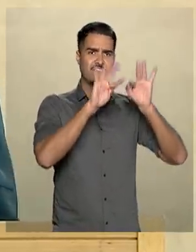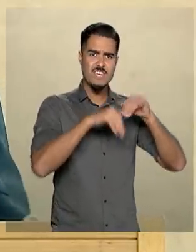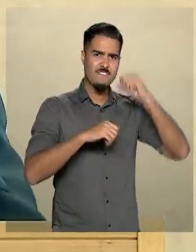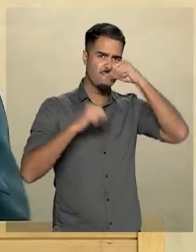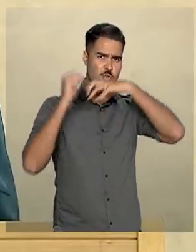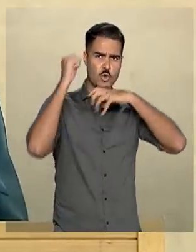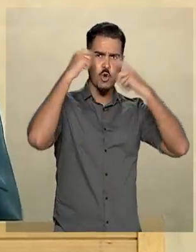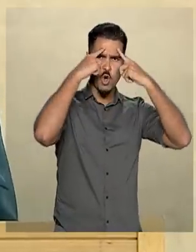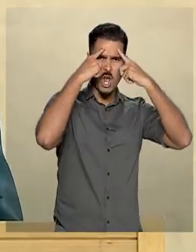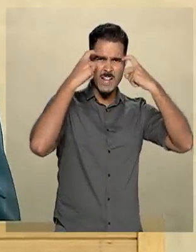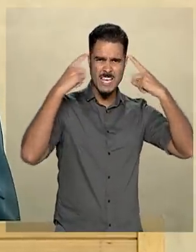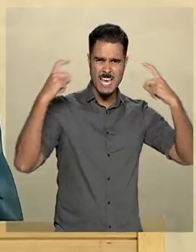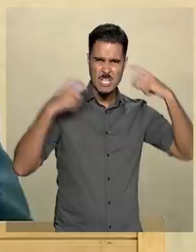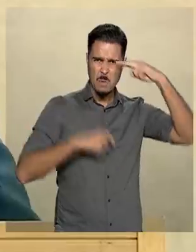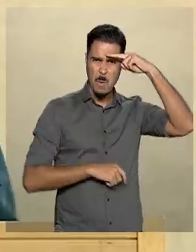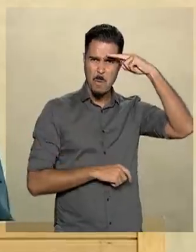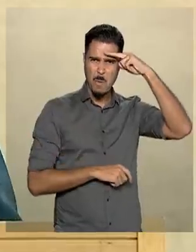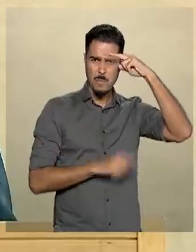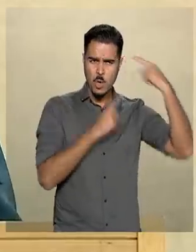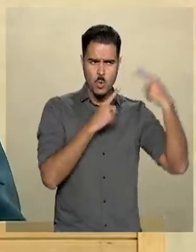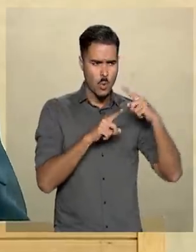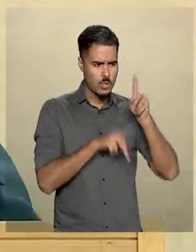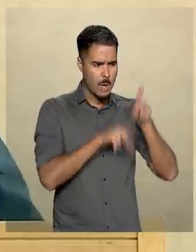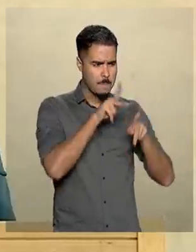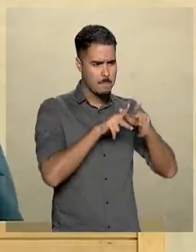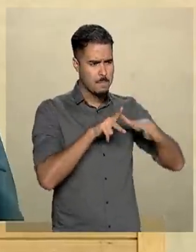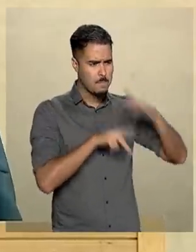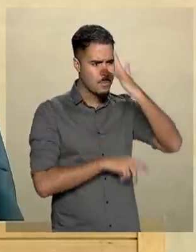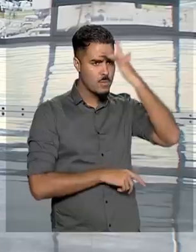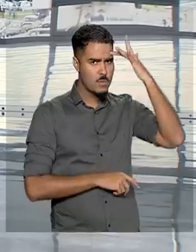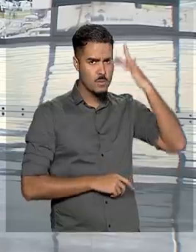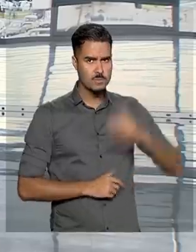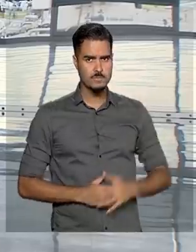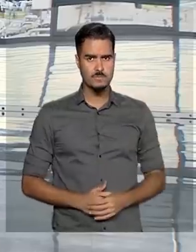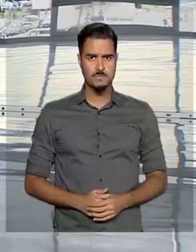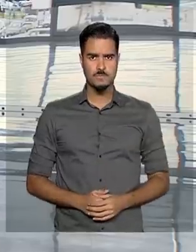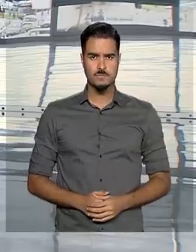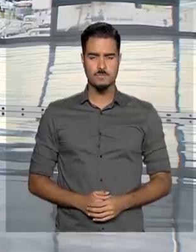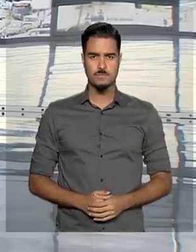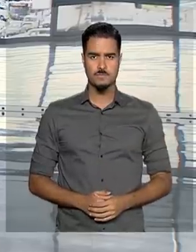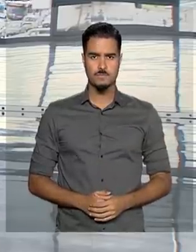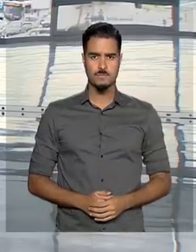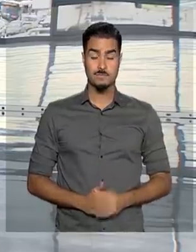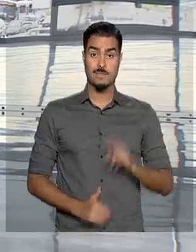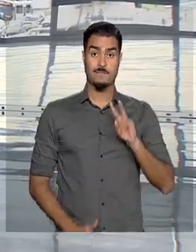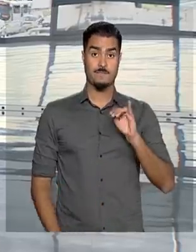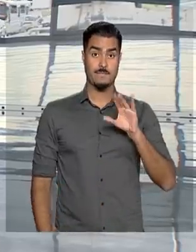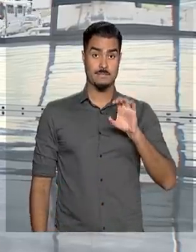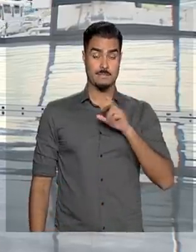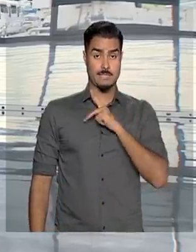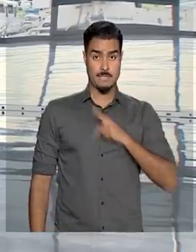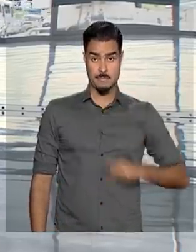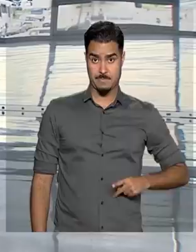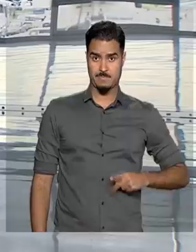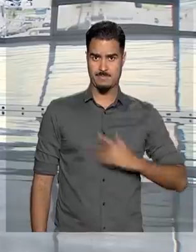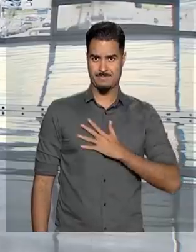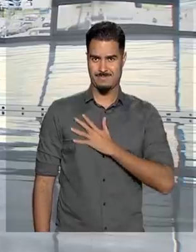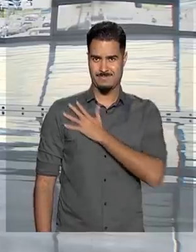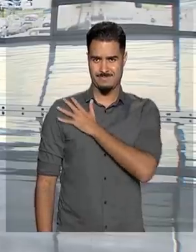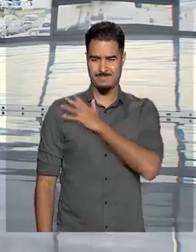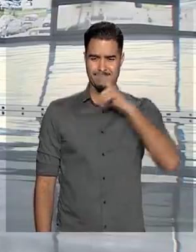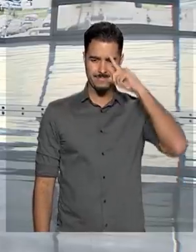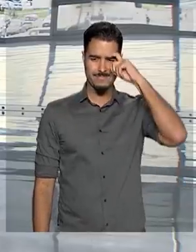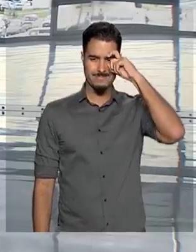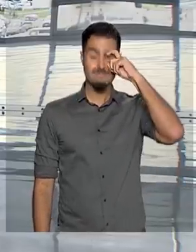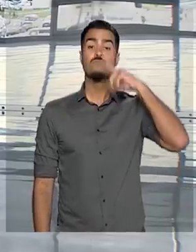das forças do regime contra sua própria população. O vice-presidente da República, Milton Mourão,